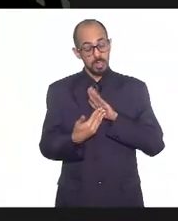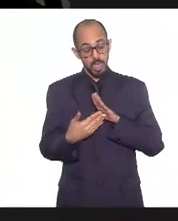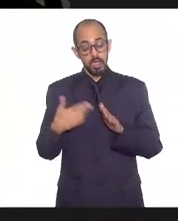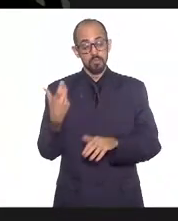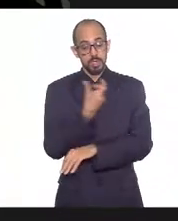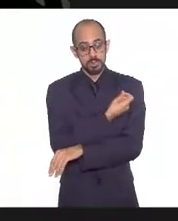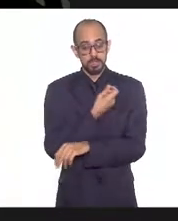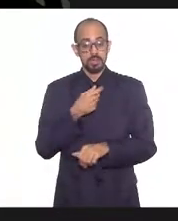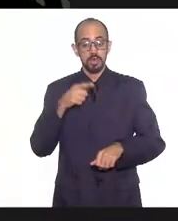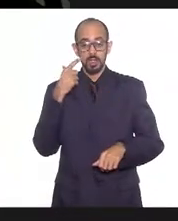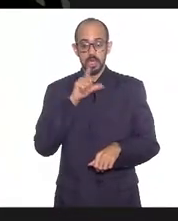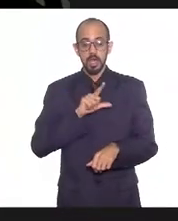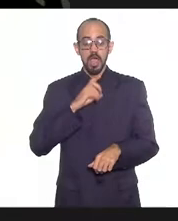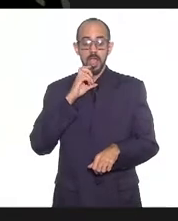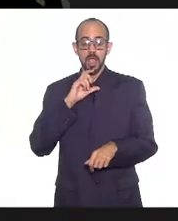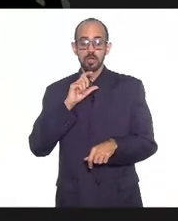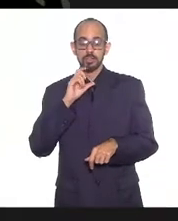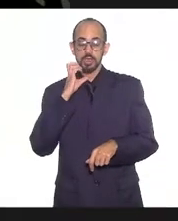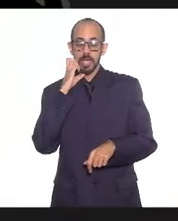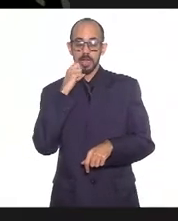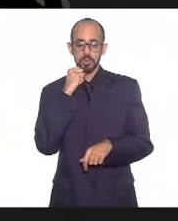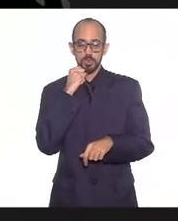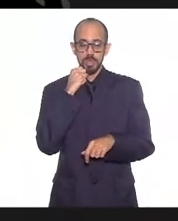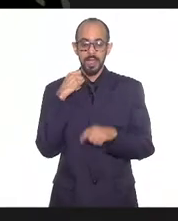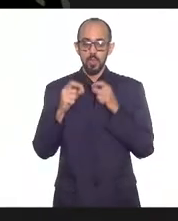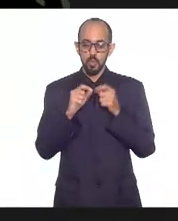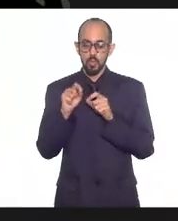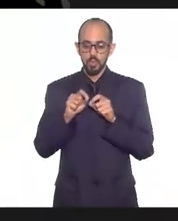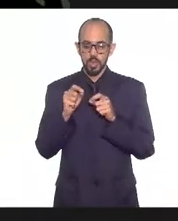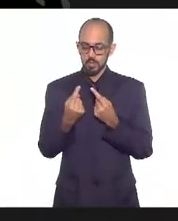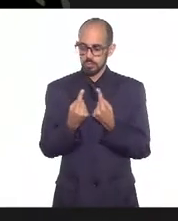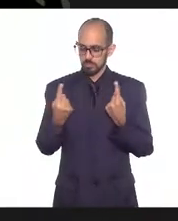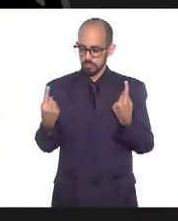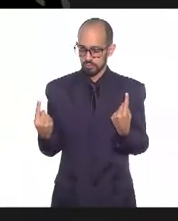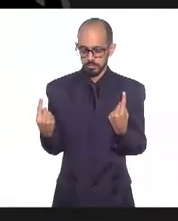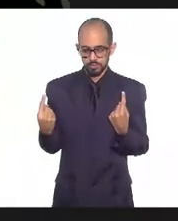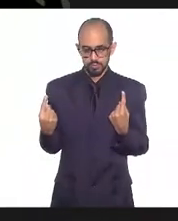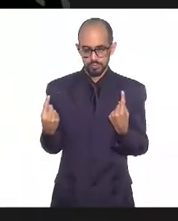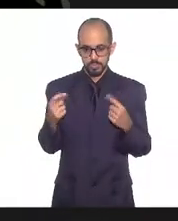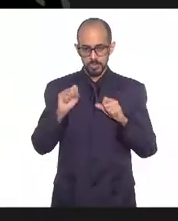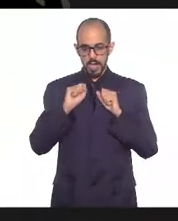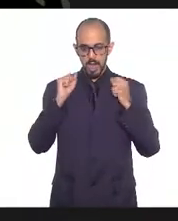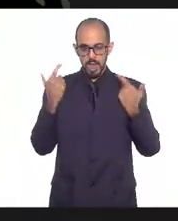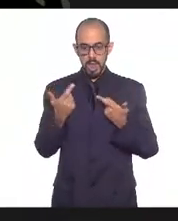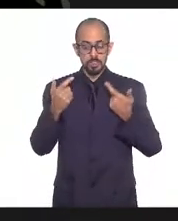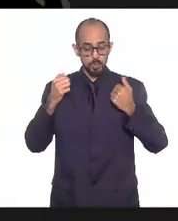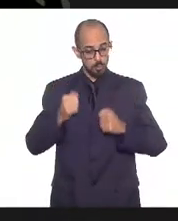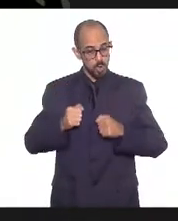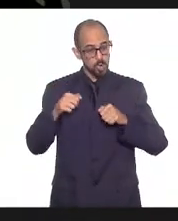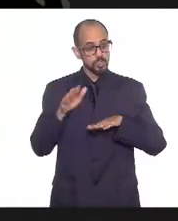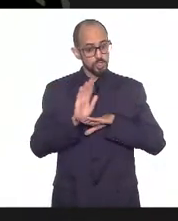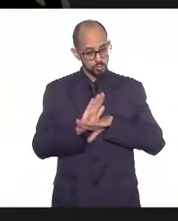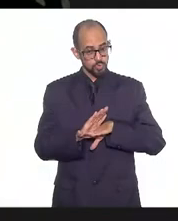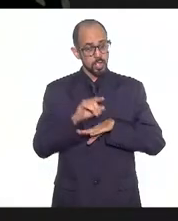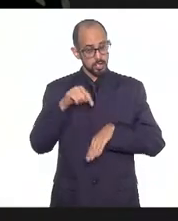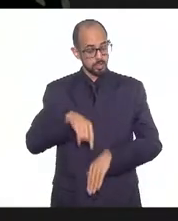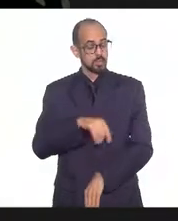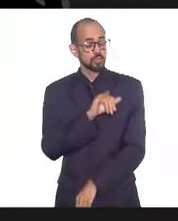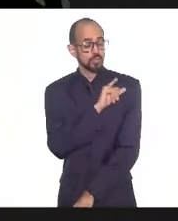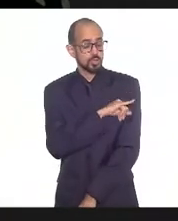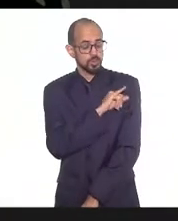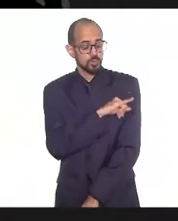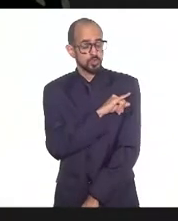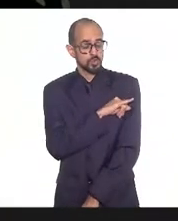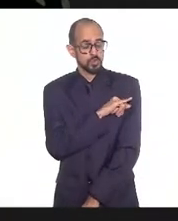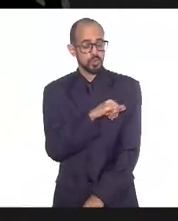tem que adotar medidas de distanciamento. E, nesse sentido, a alerje poderia ajudar muito aqui no Rio de Janeiro. A gente